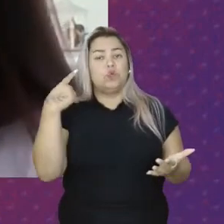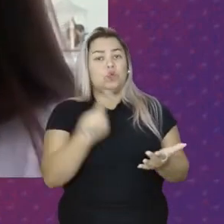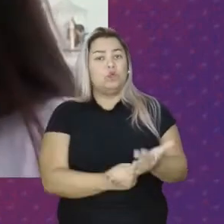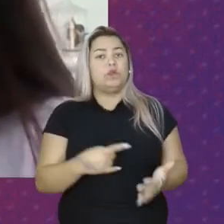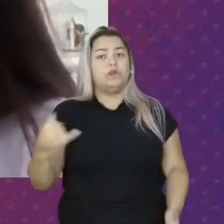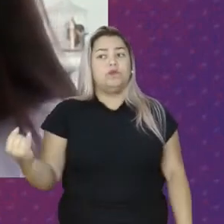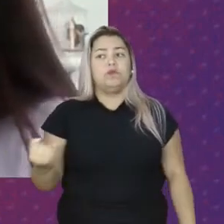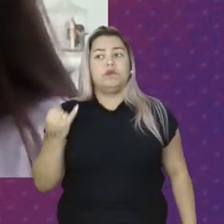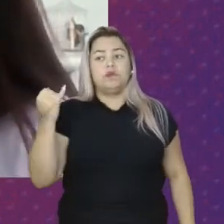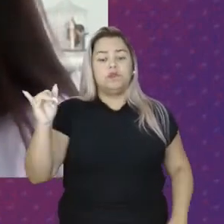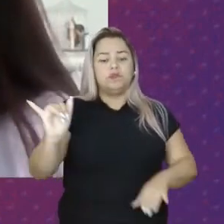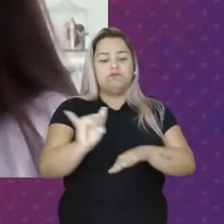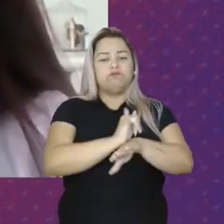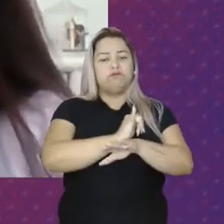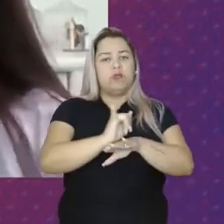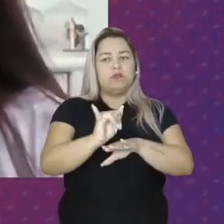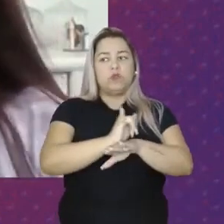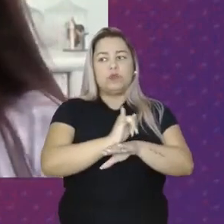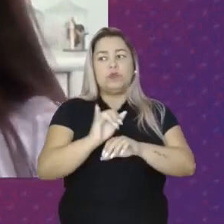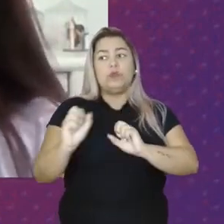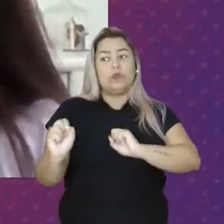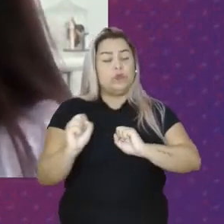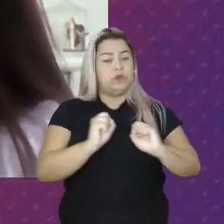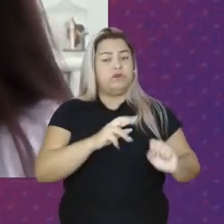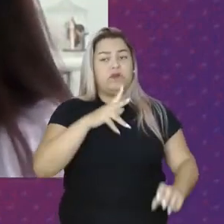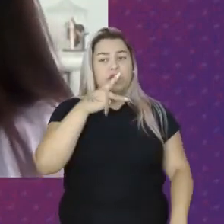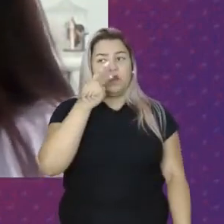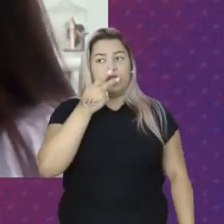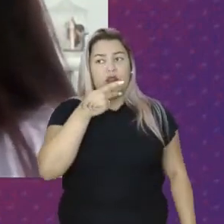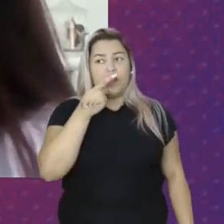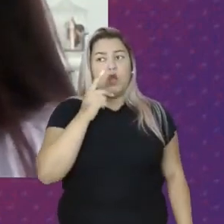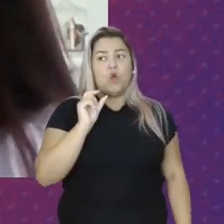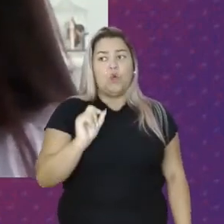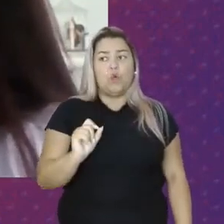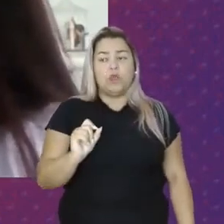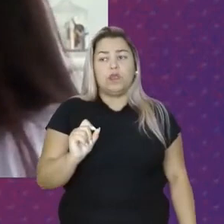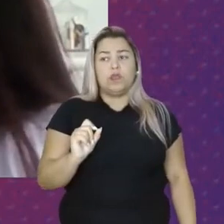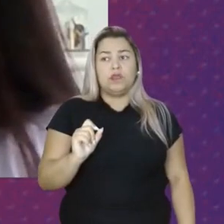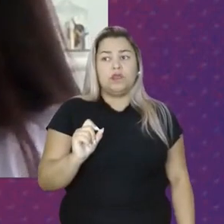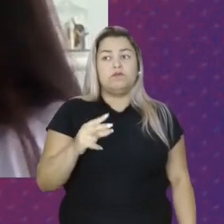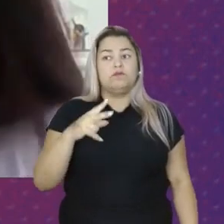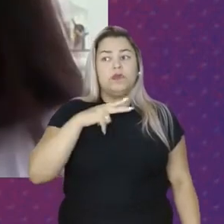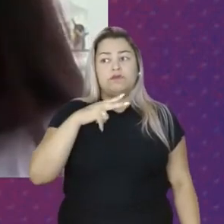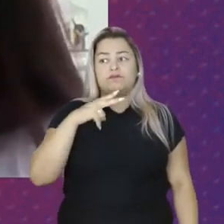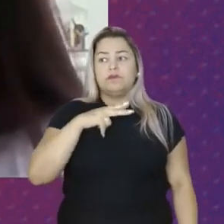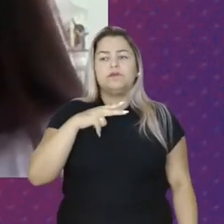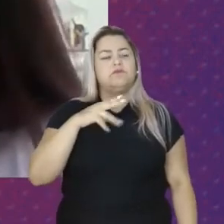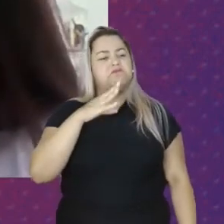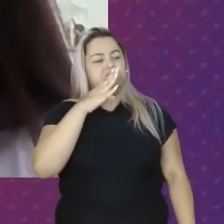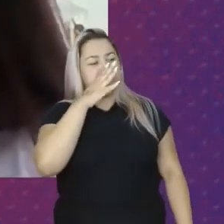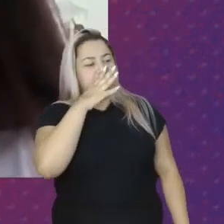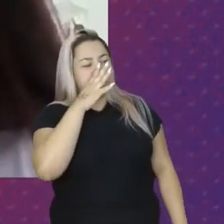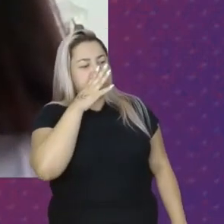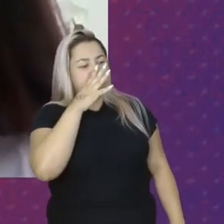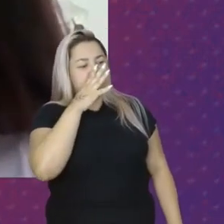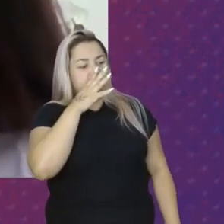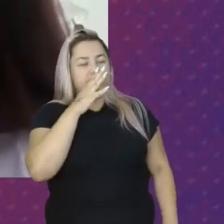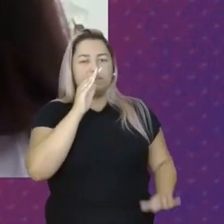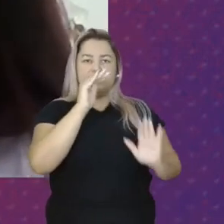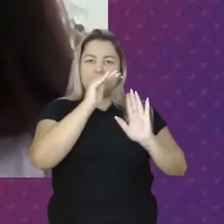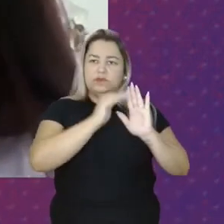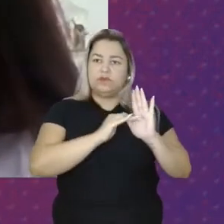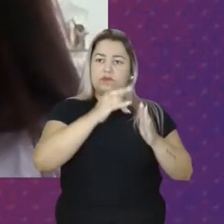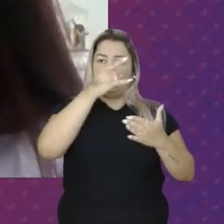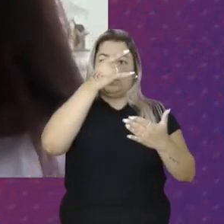Importante Estratégico Poderia até Citar Por exemplo Um Que eu Particularmente Admiro muito Que é o Programa Nacional De